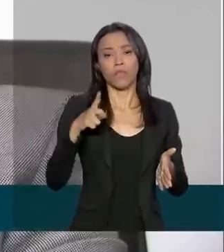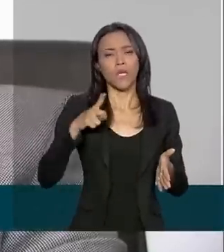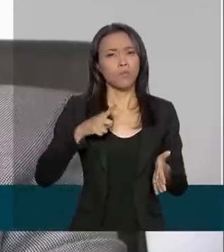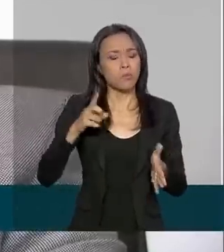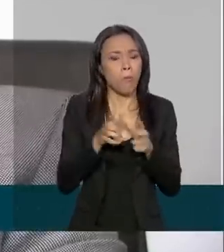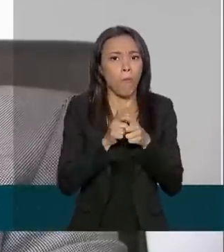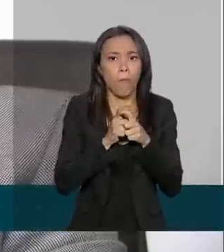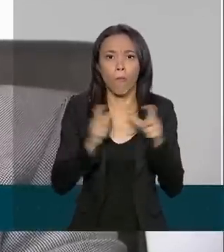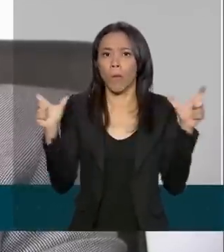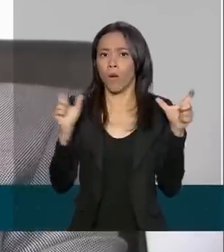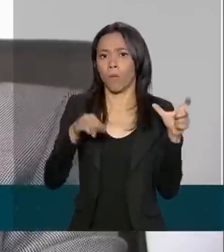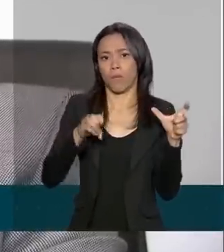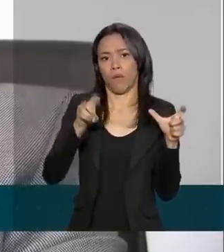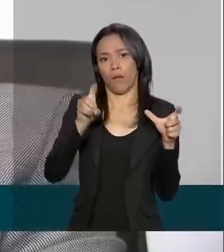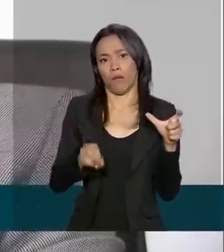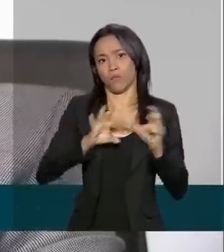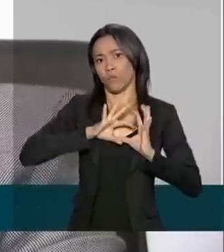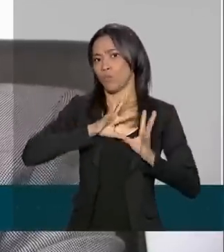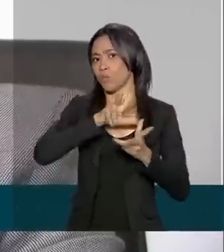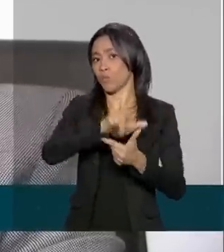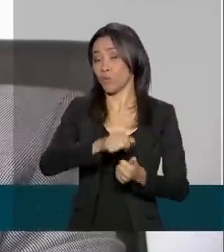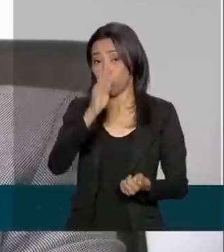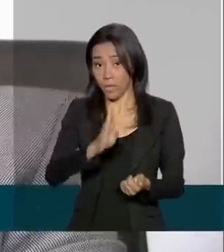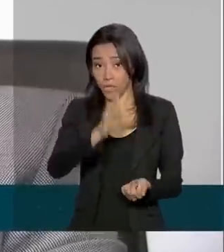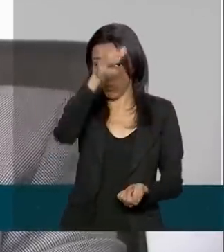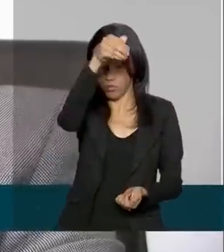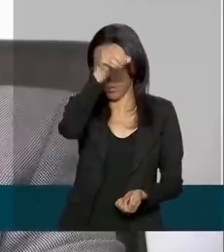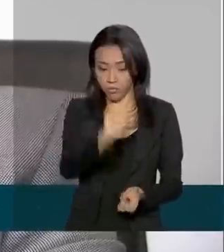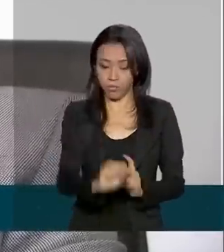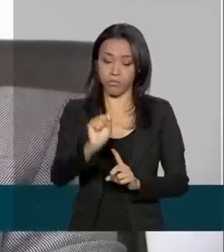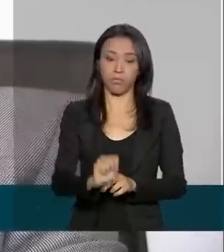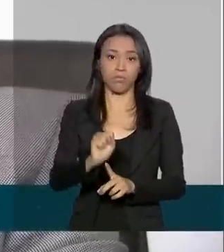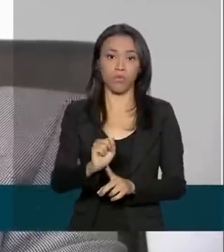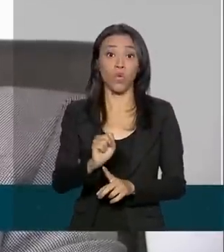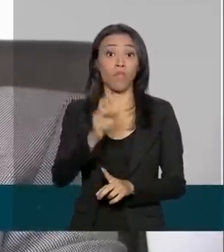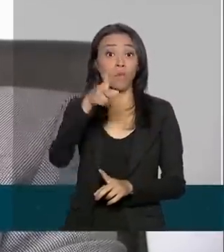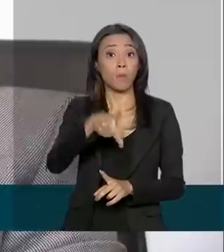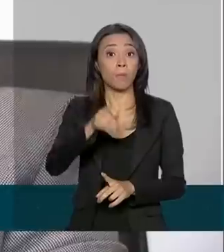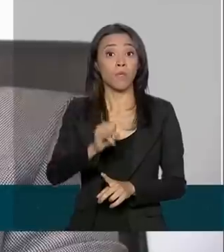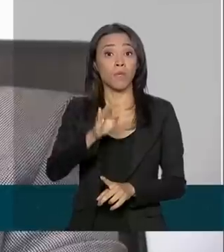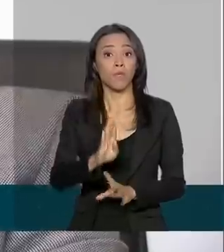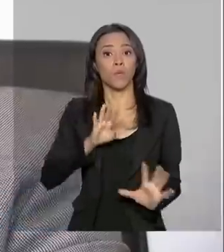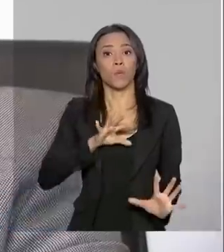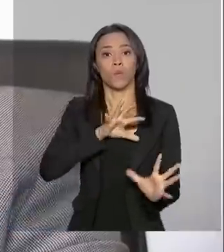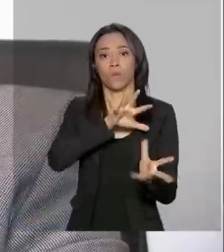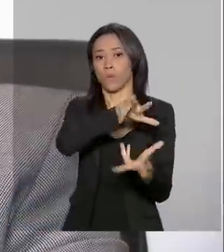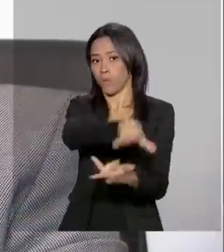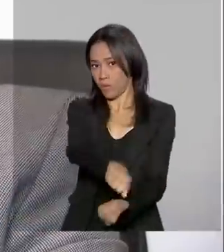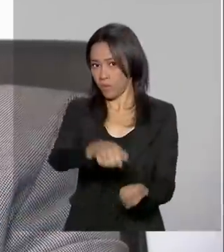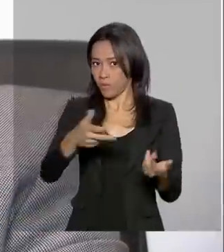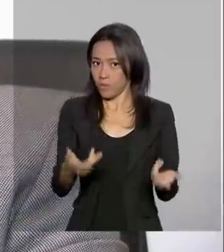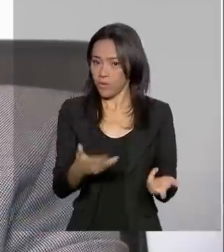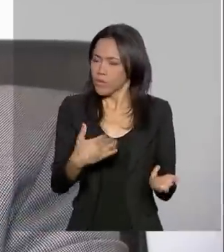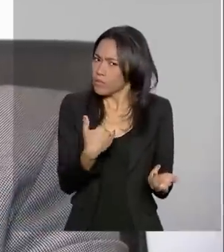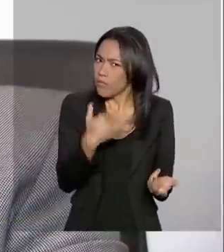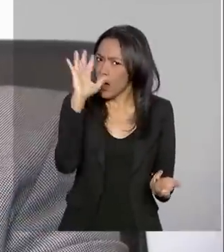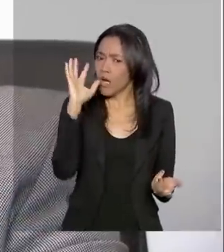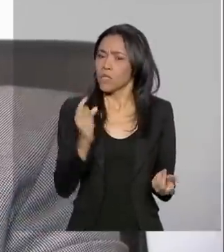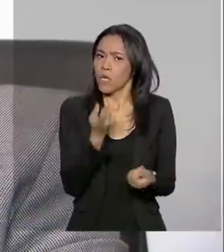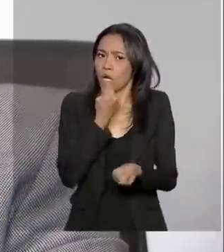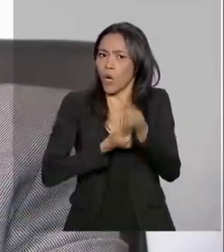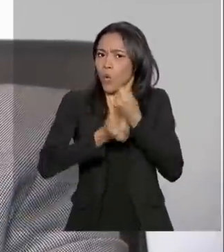do mundo, o Brasil é o oitavo PIB global, dependendo do critério, está entre as dez maiores economias.